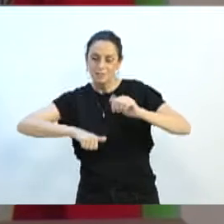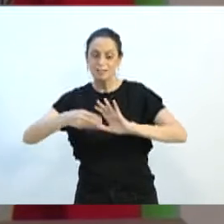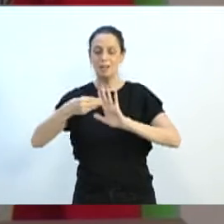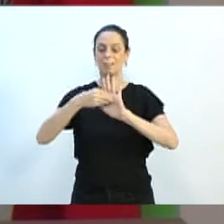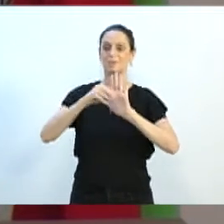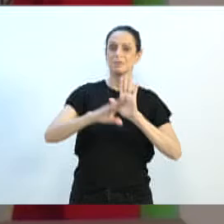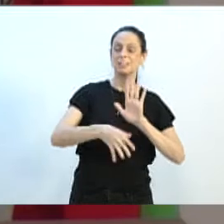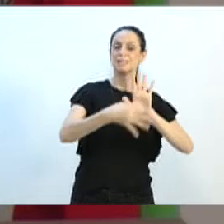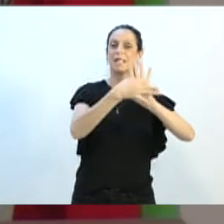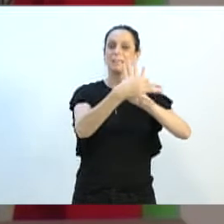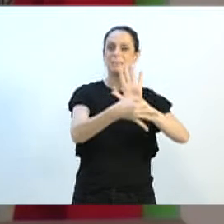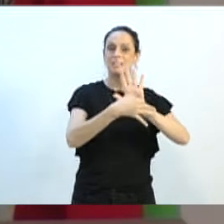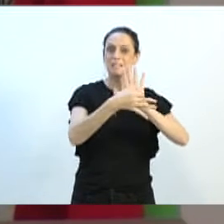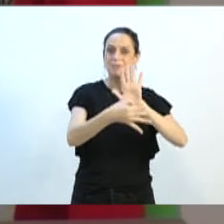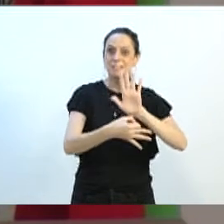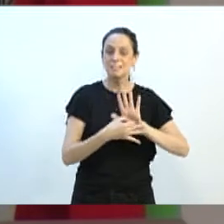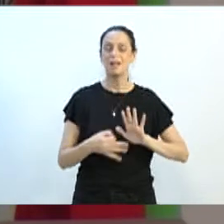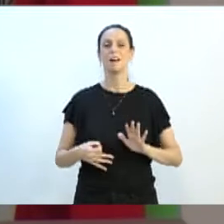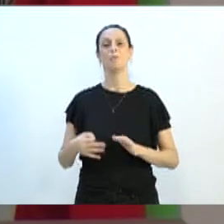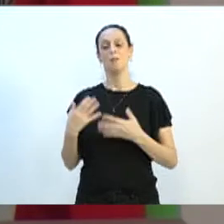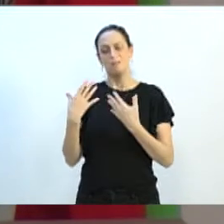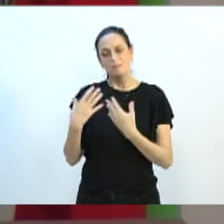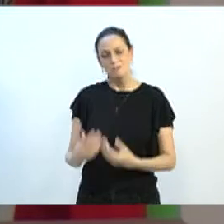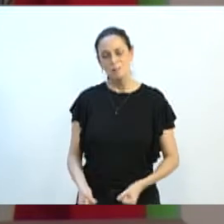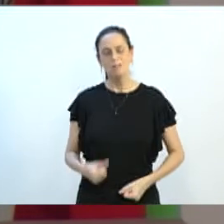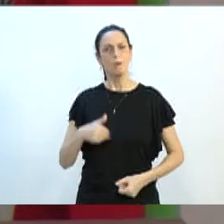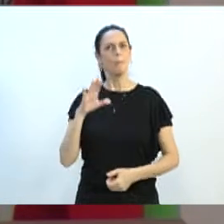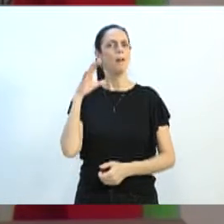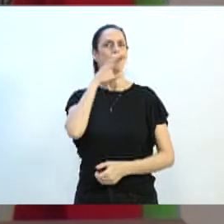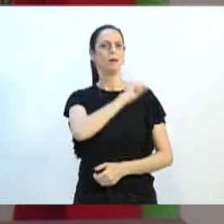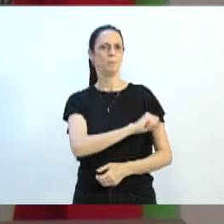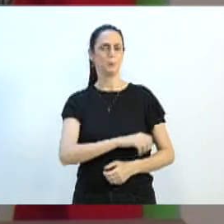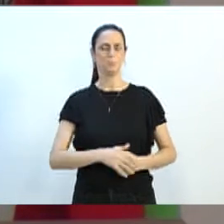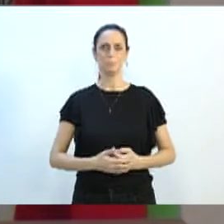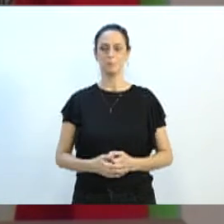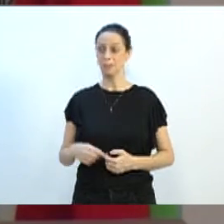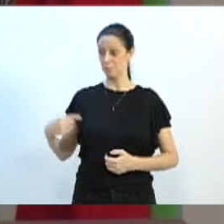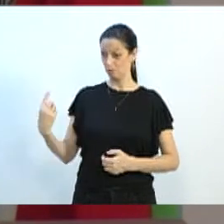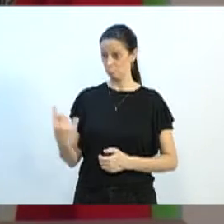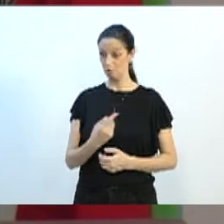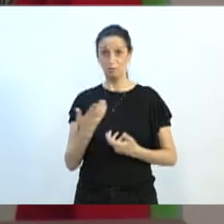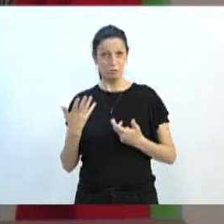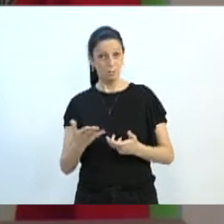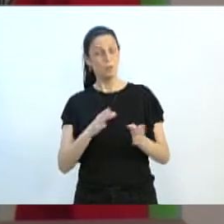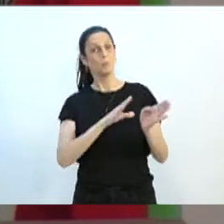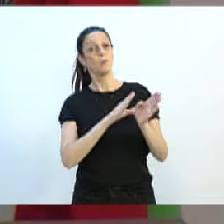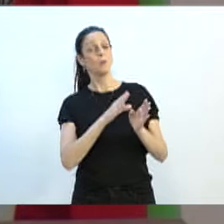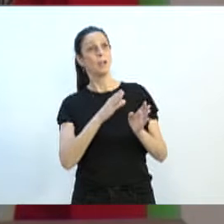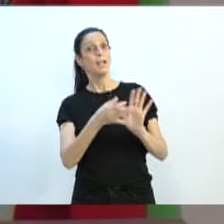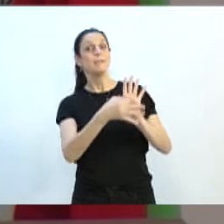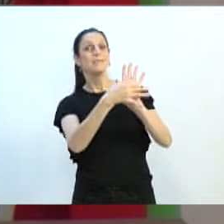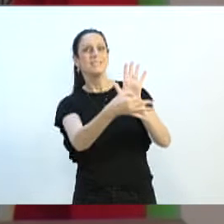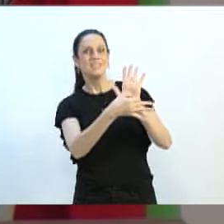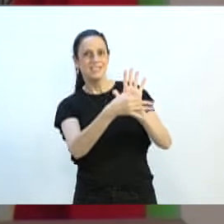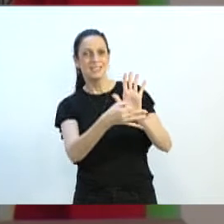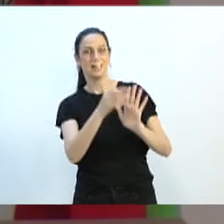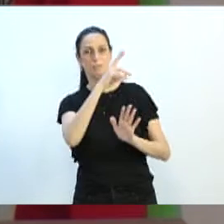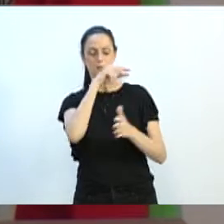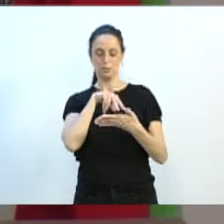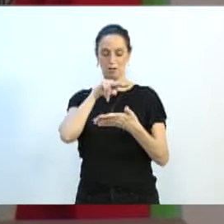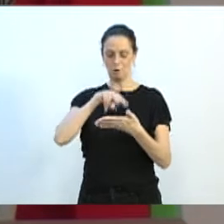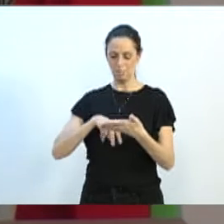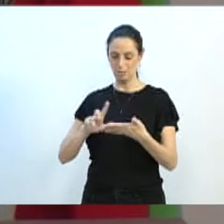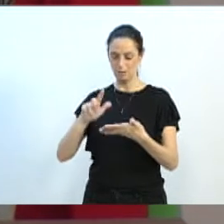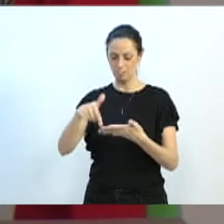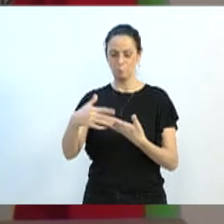sugestões que os colegas vereadores e vereadoras estão dando em relação ao Poder Executivo. E faço esse pedido de uma atenção realmente maior.